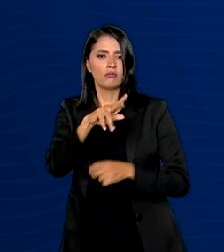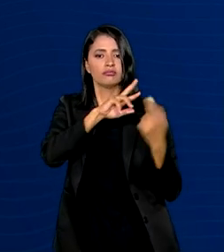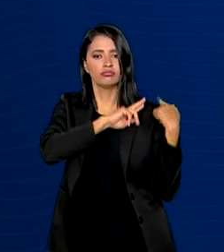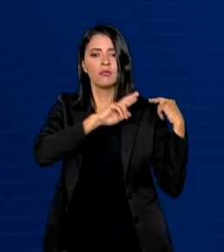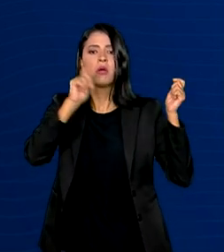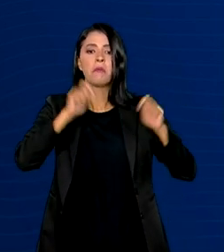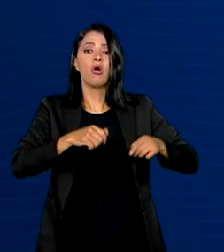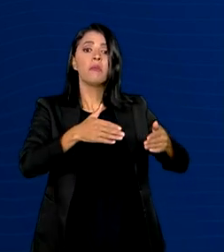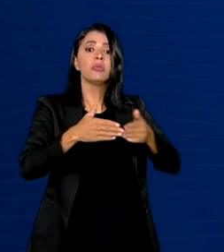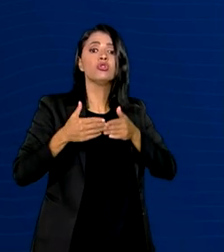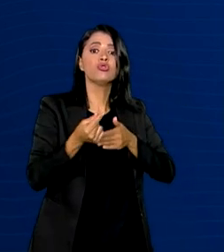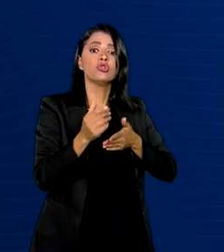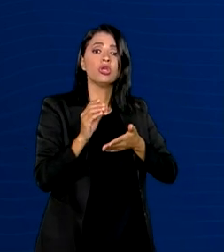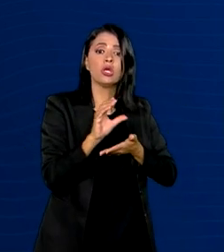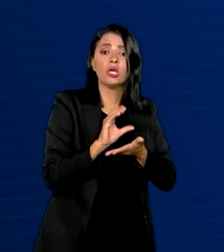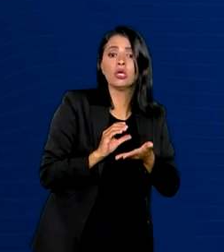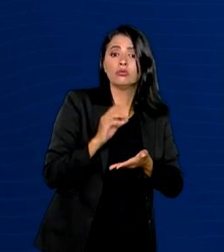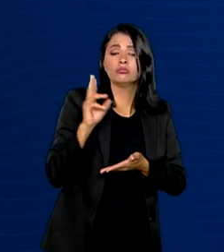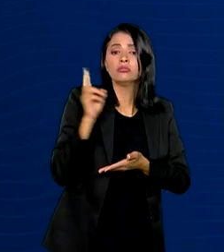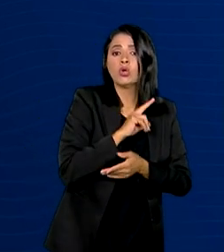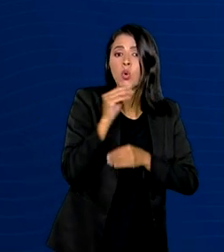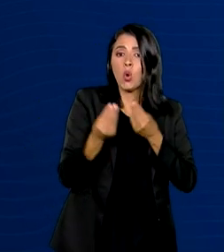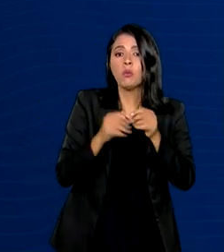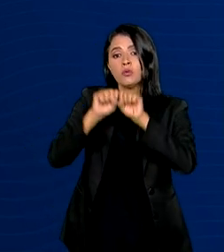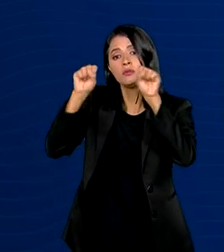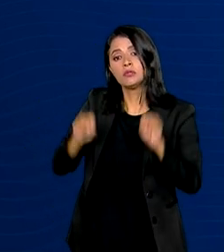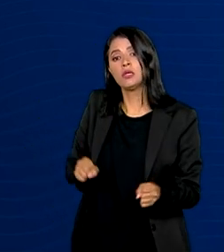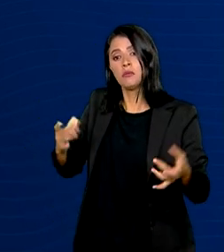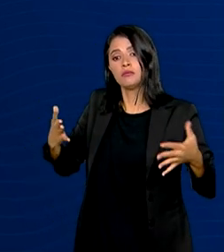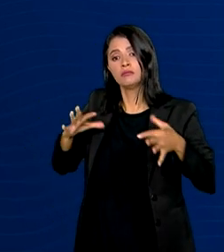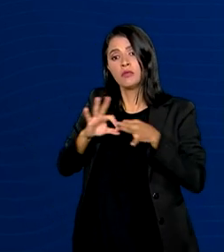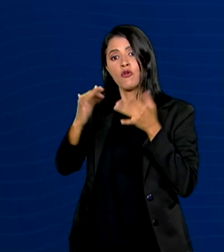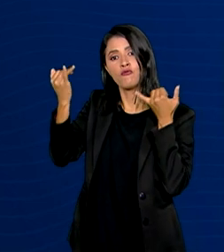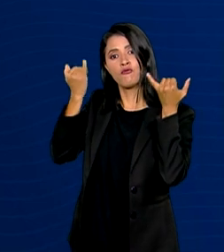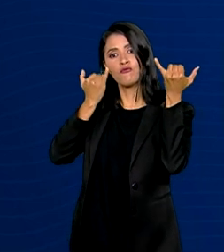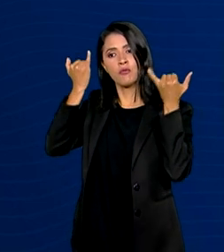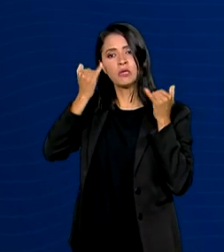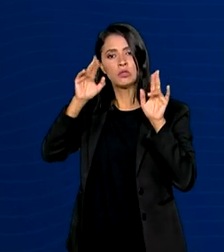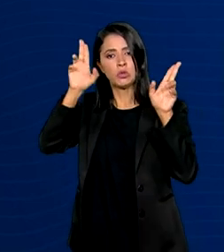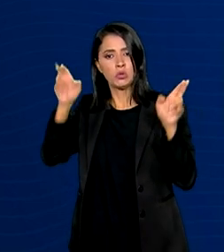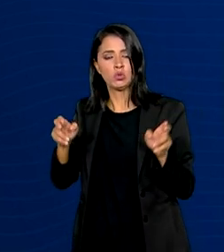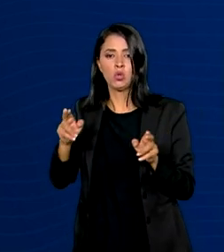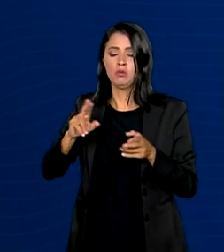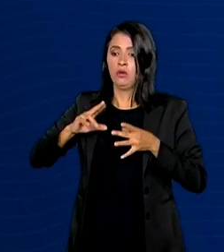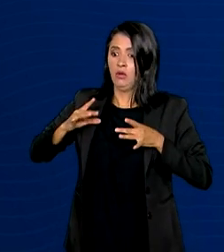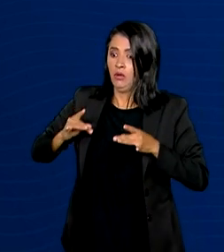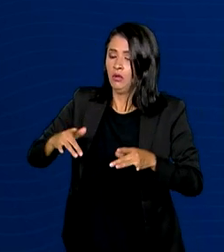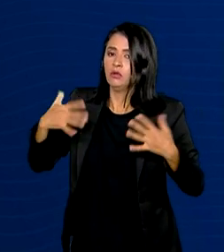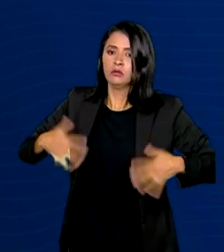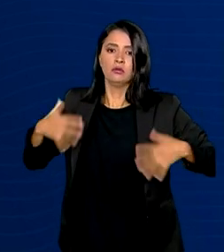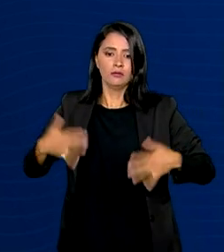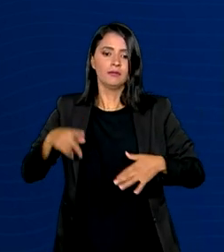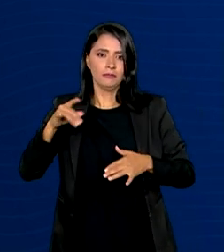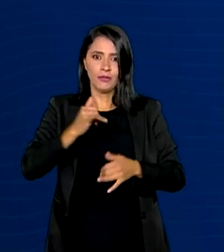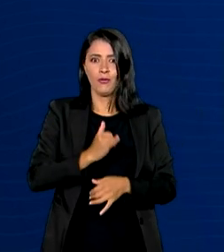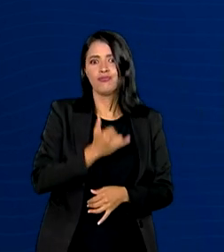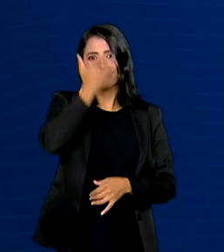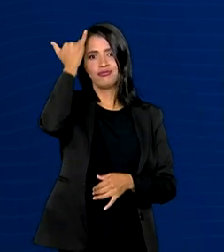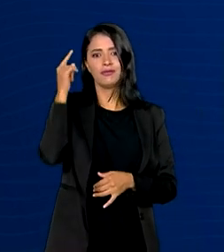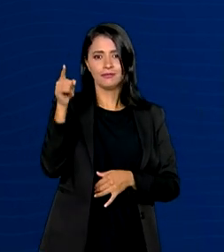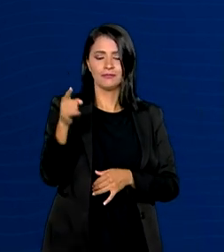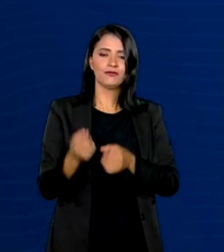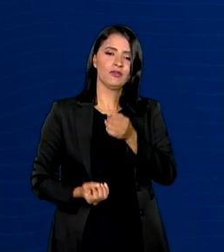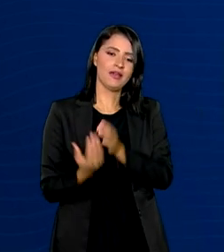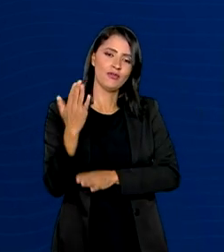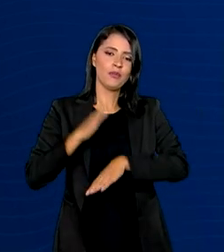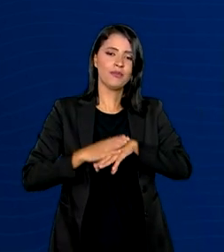solicitação das verbas emergenciais por meio do Sistema Integrado de Informações sobre Desastres, uma ferramenta desenvolvida pelo Ministério da